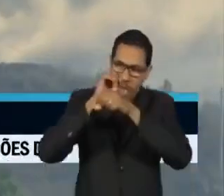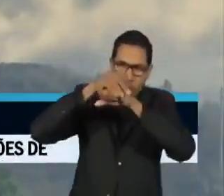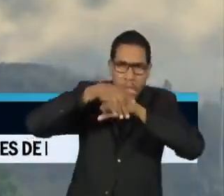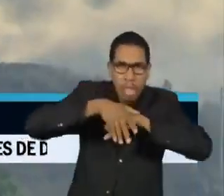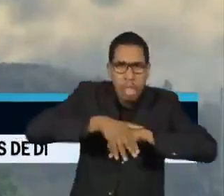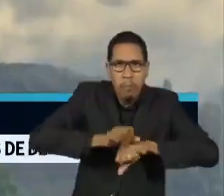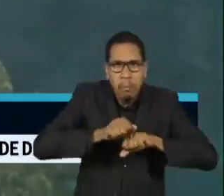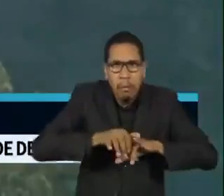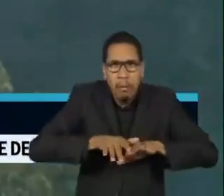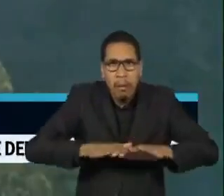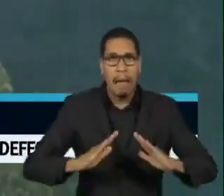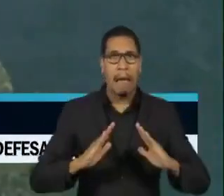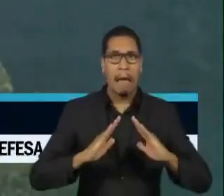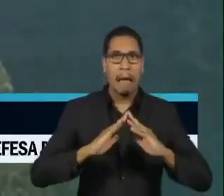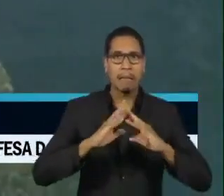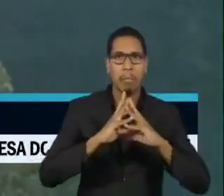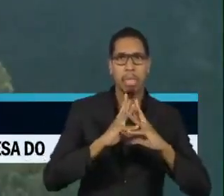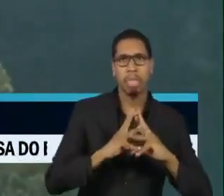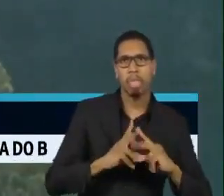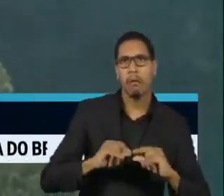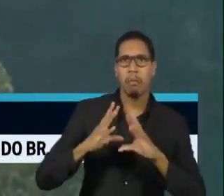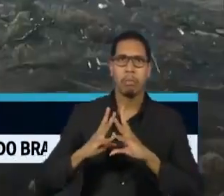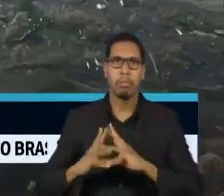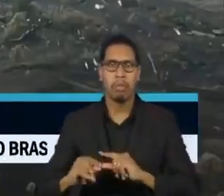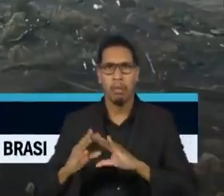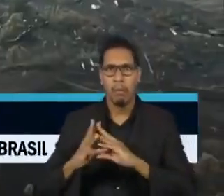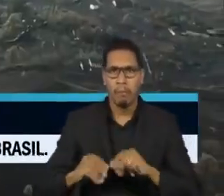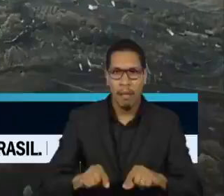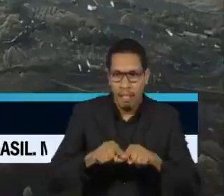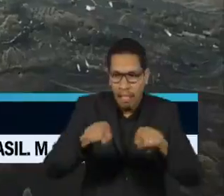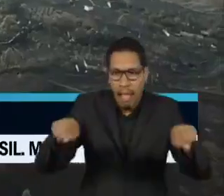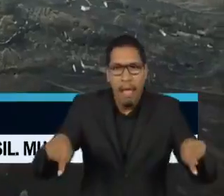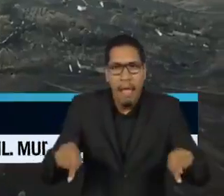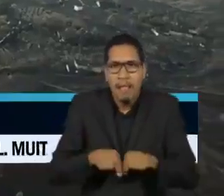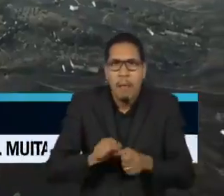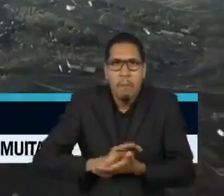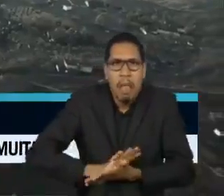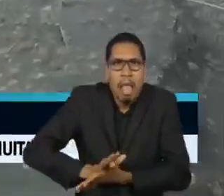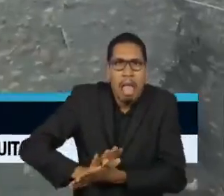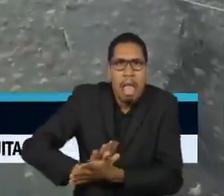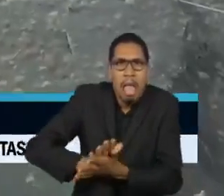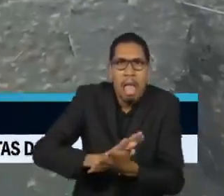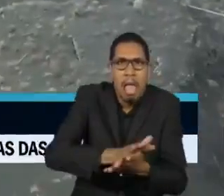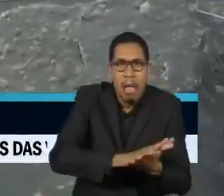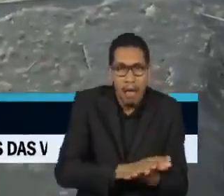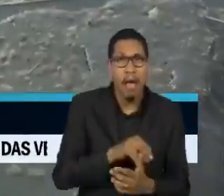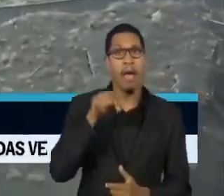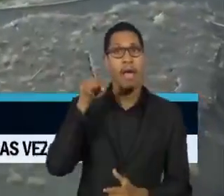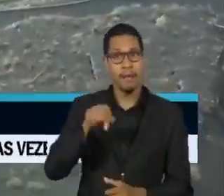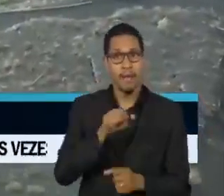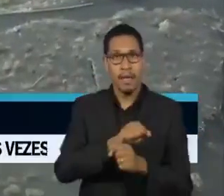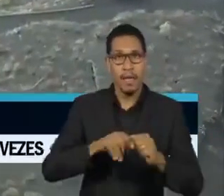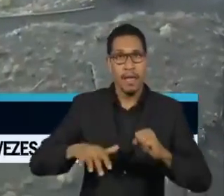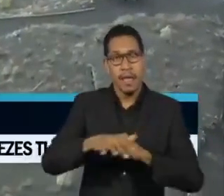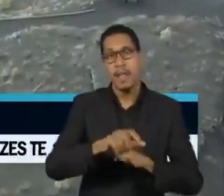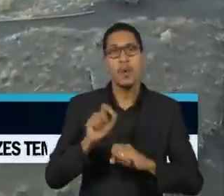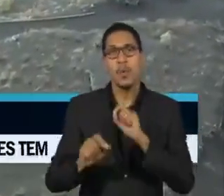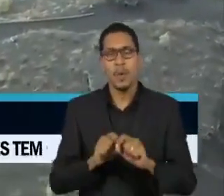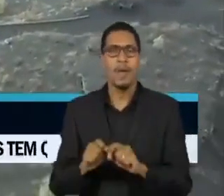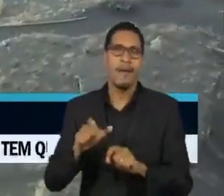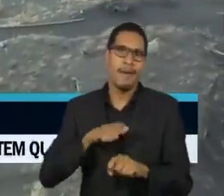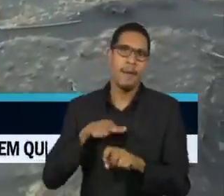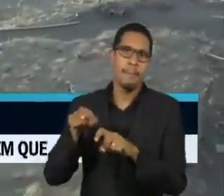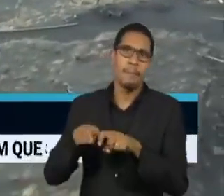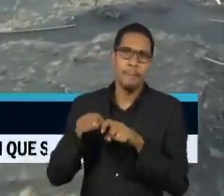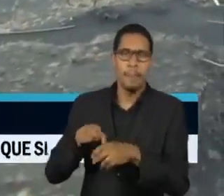imóveis e cobriu 190 hectares de terreno, em uma ilha cuja principal atividade econômica é o cultivo da banana.